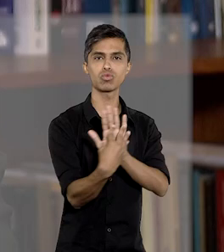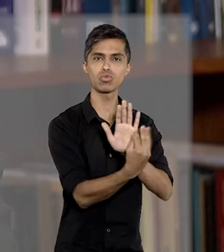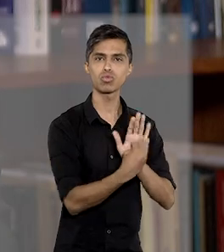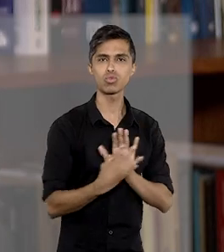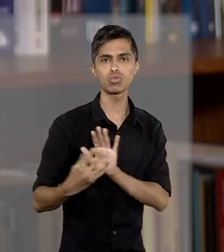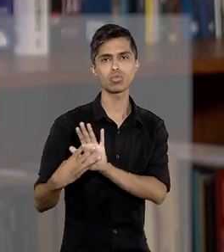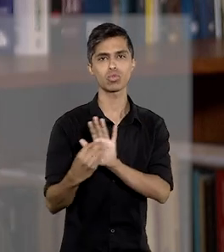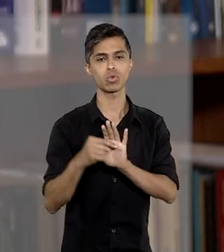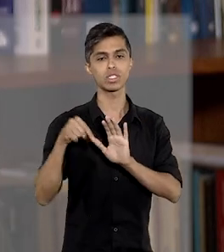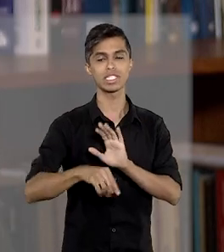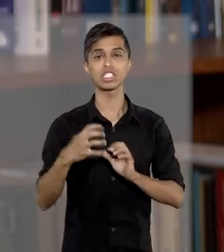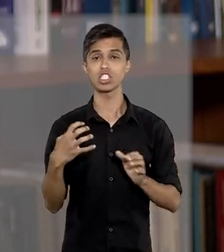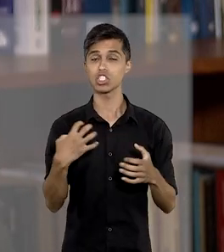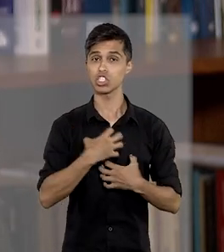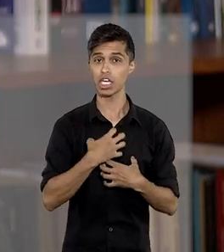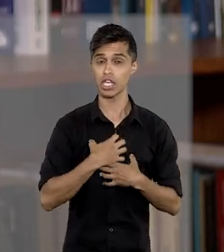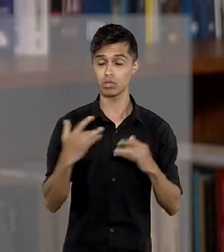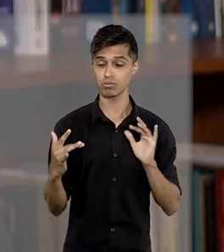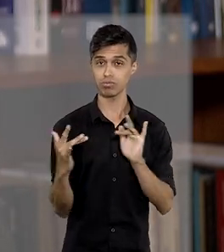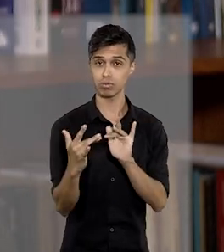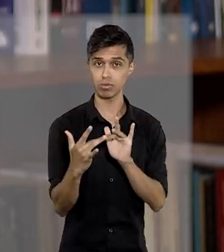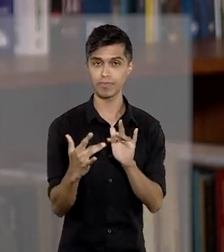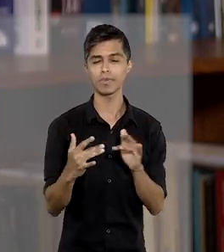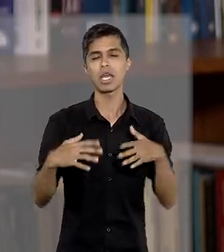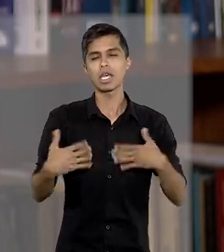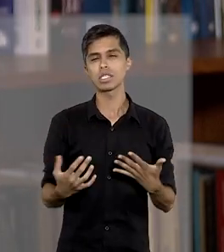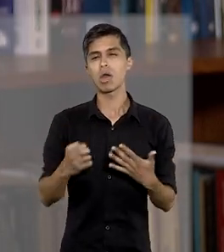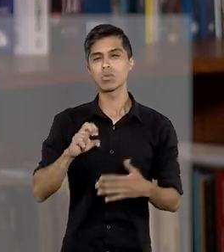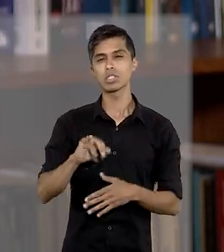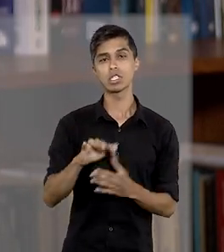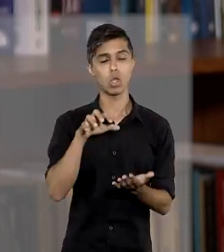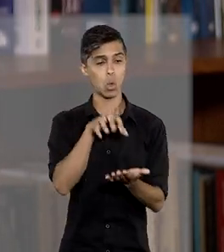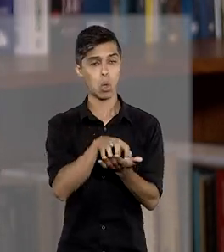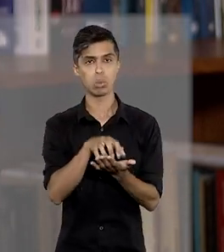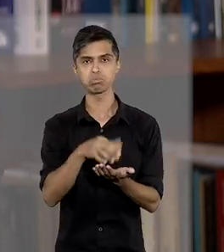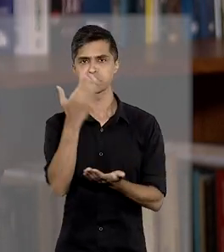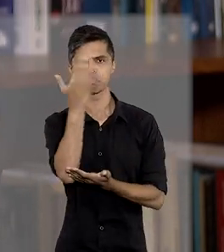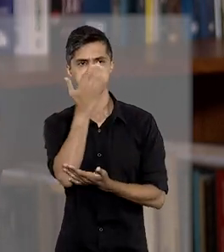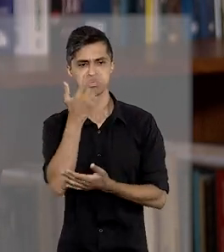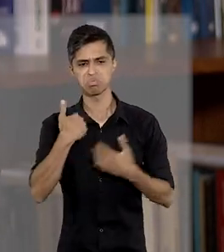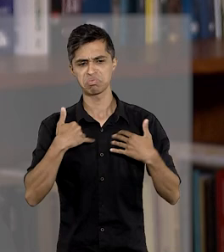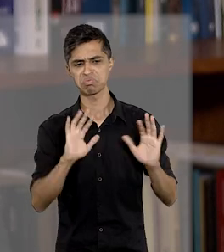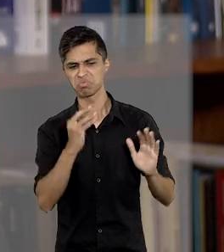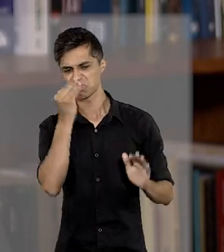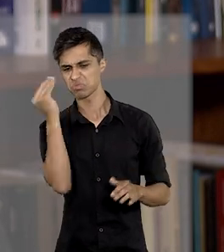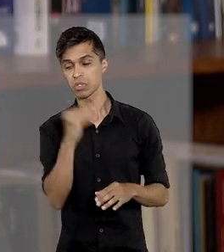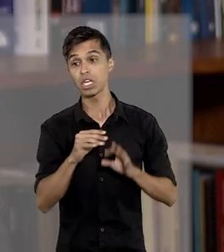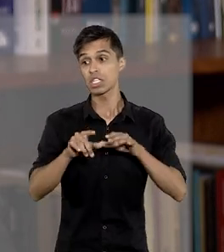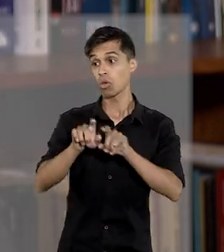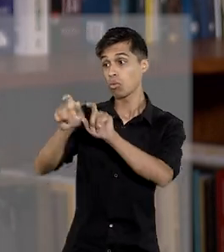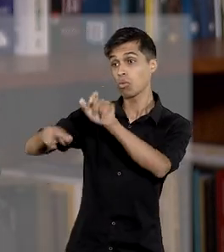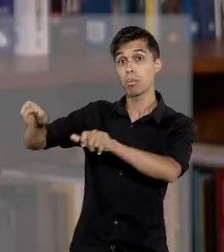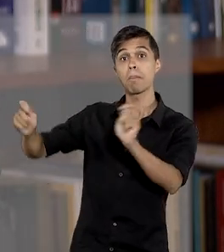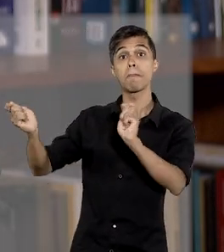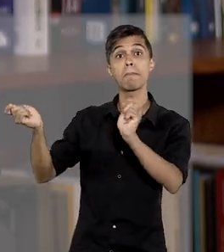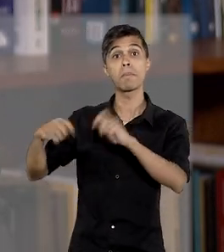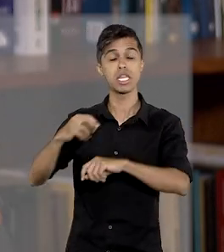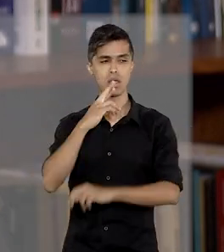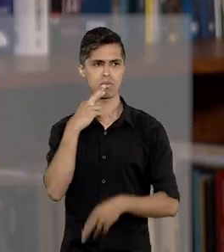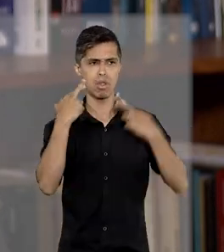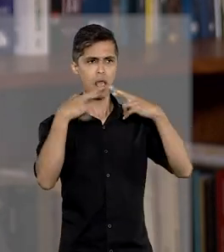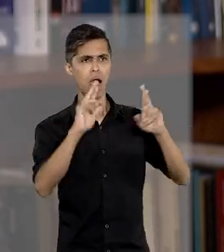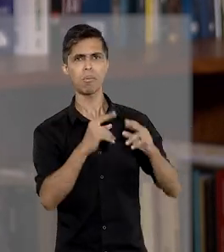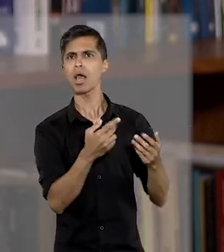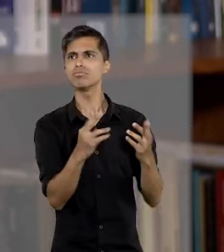decisório ou um indexador vinculante. Então, se eventualmente os demais órgãos não observarem essa tese, é possível, inclusive,